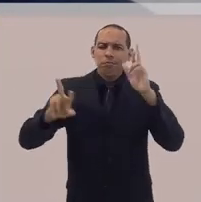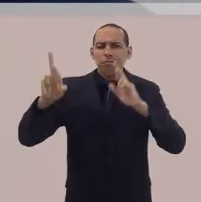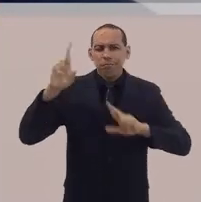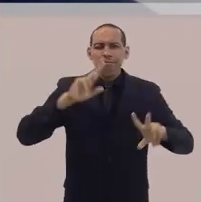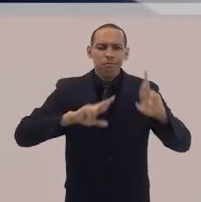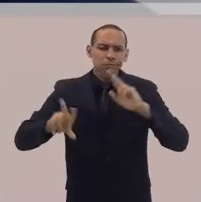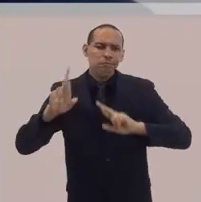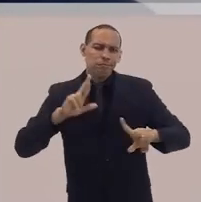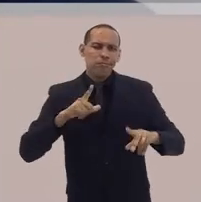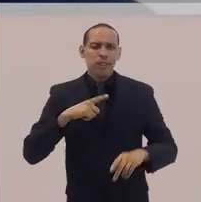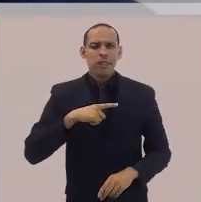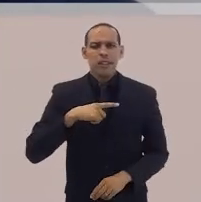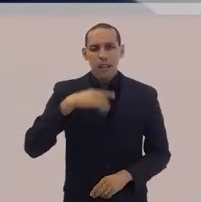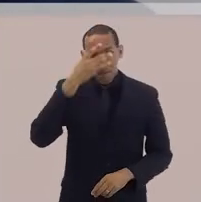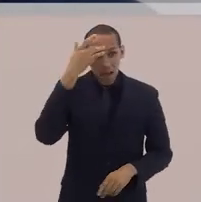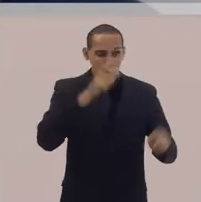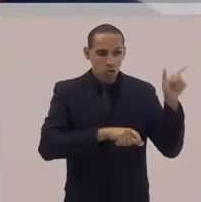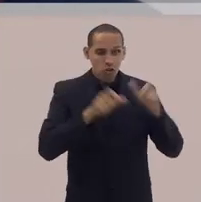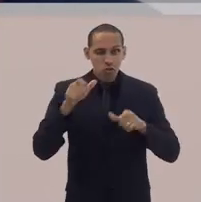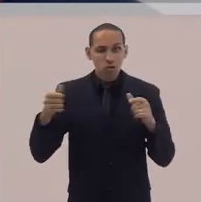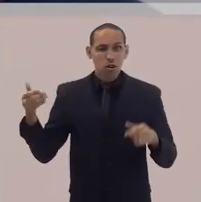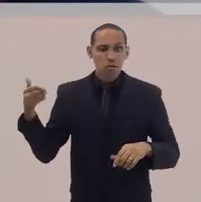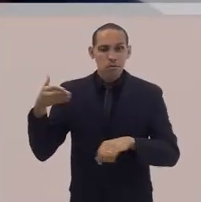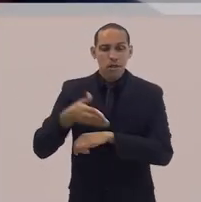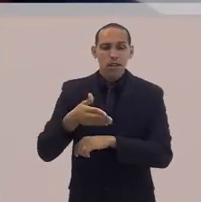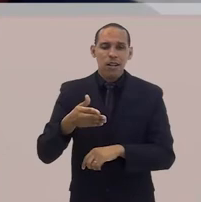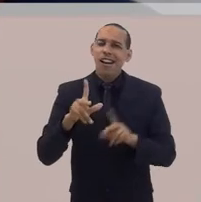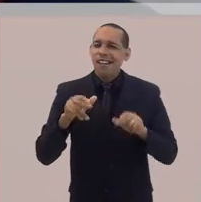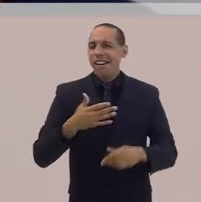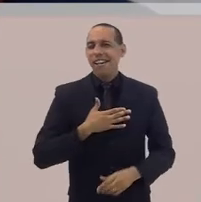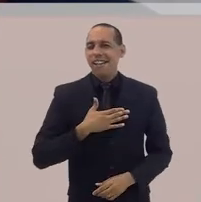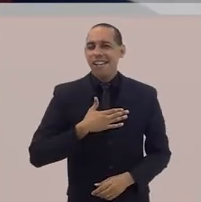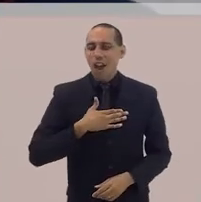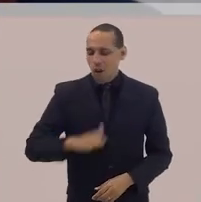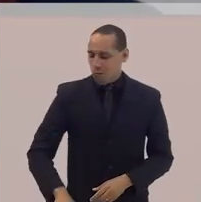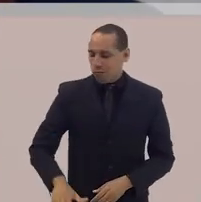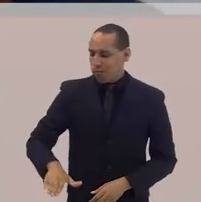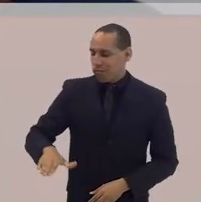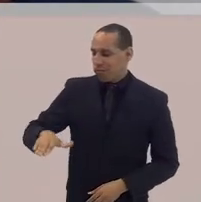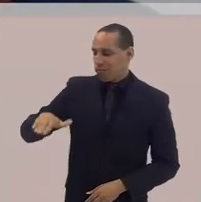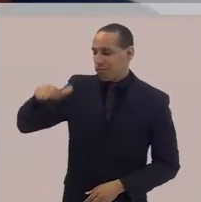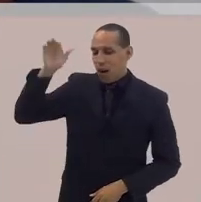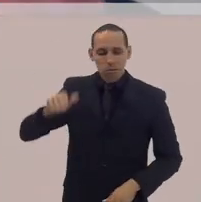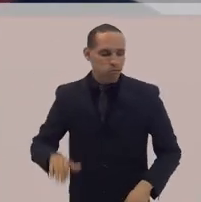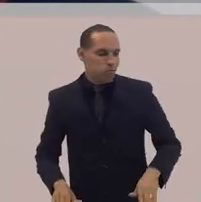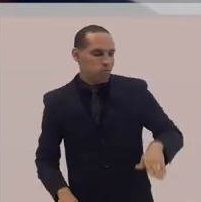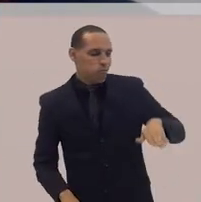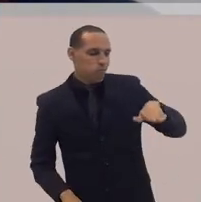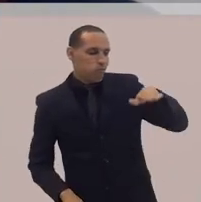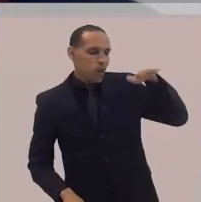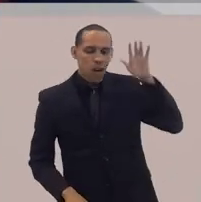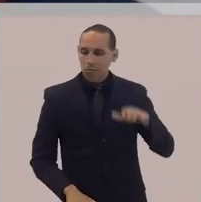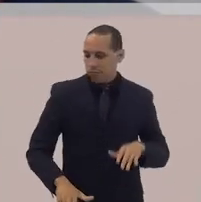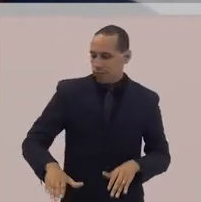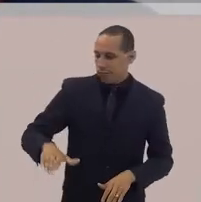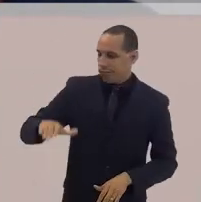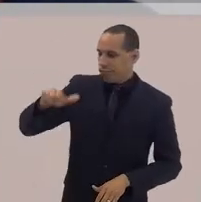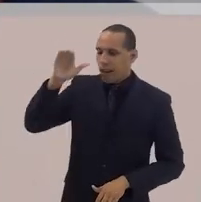experiências na igreja. Tem pessoas que estão lá, como eu, que estão desde criança no contexto